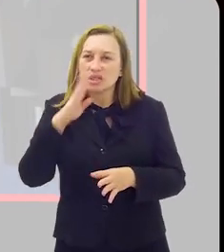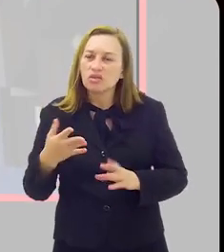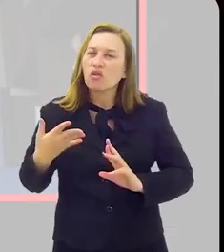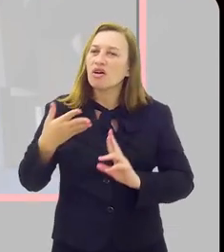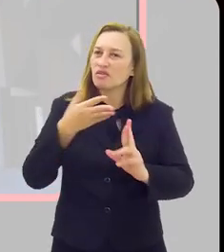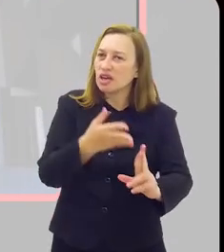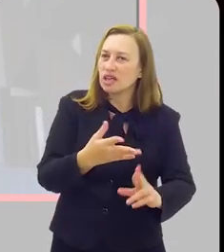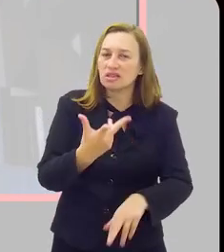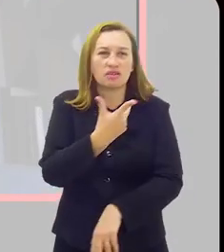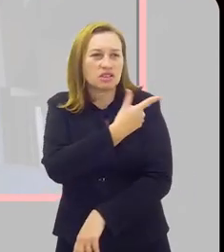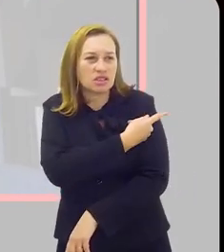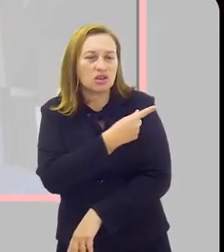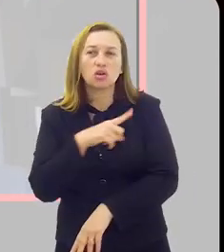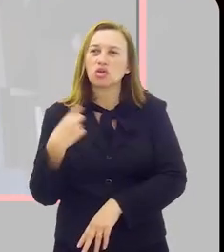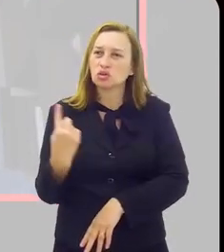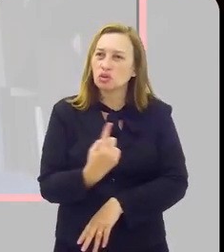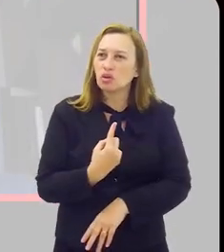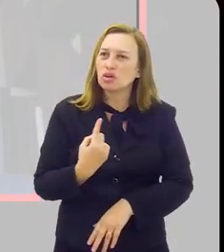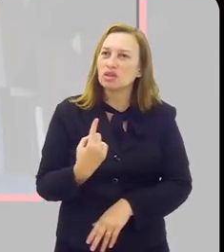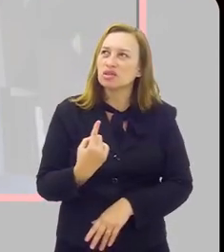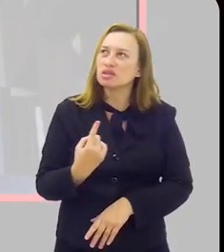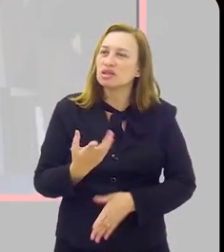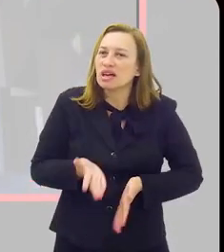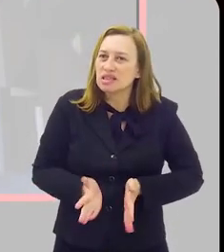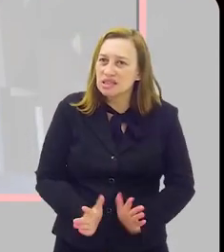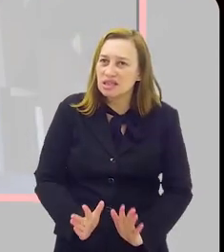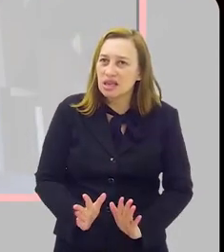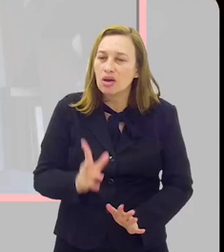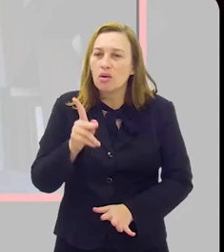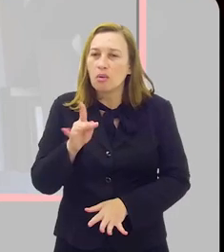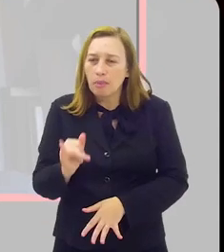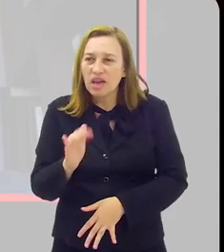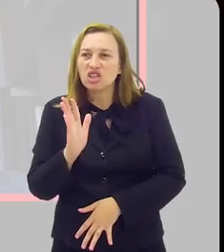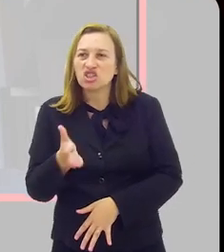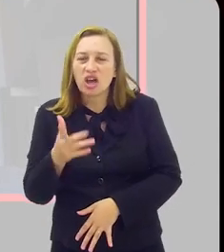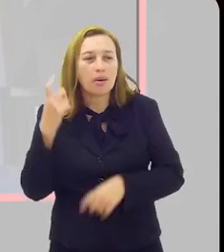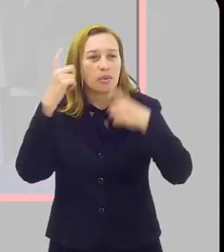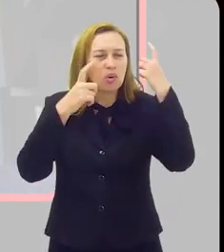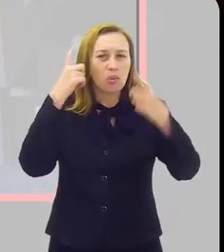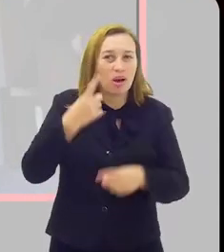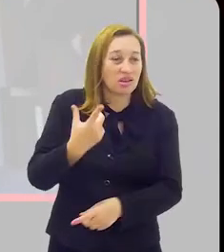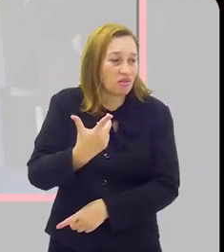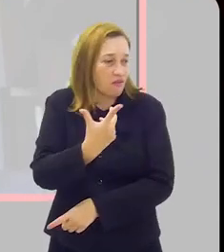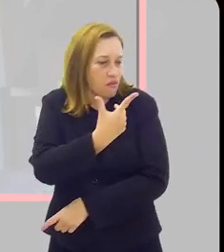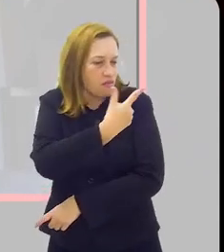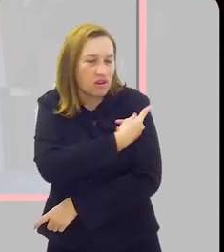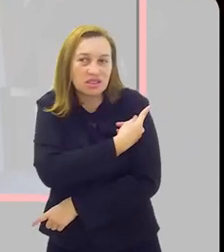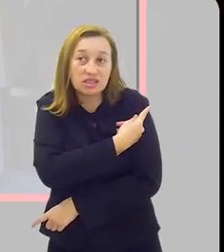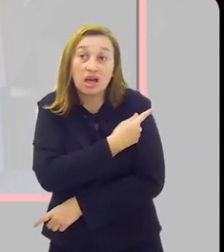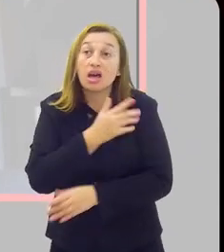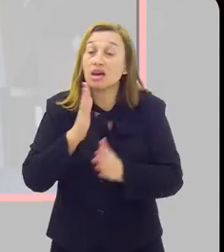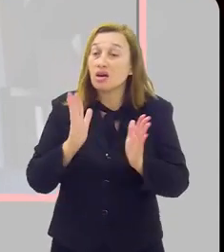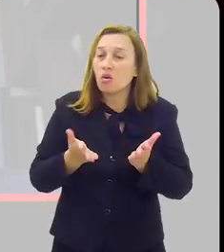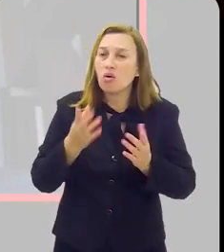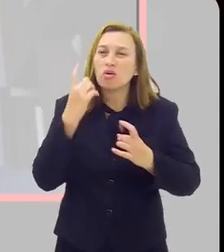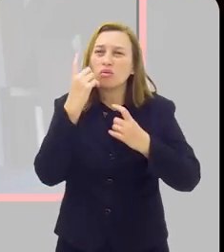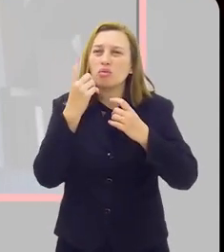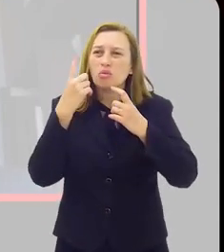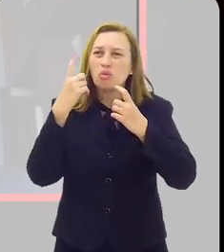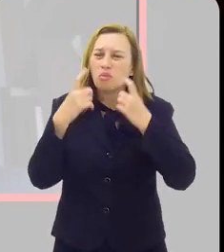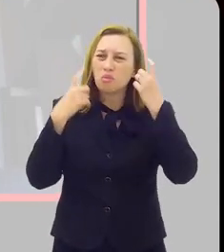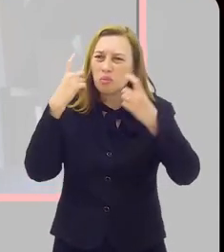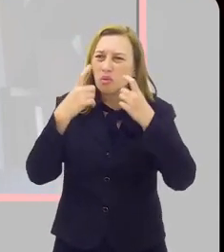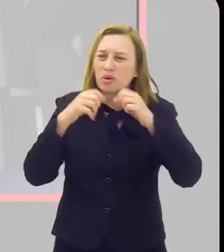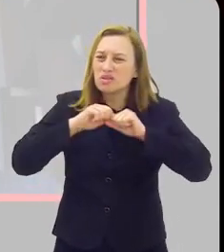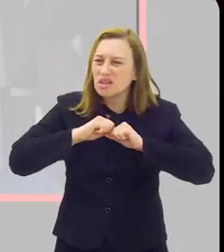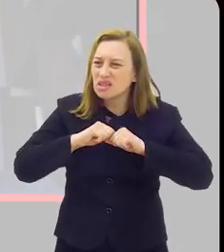vacinação, todos nós sabemos, a gente nascia, os pais já estavam preocupados em dar essa vacinação, e esse problema aí está